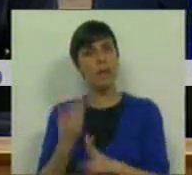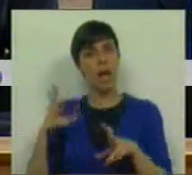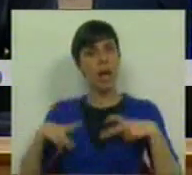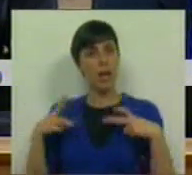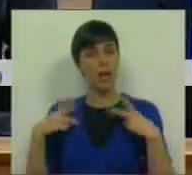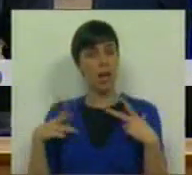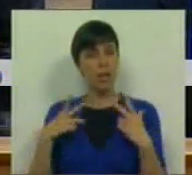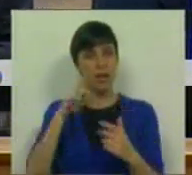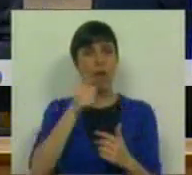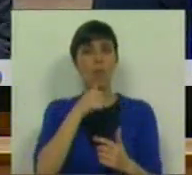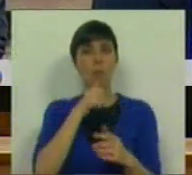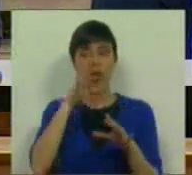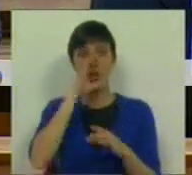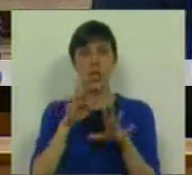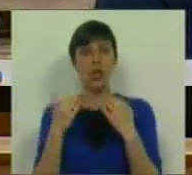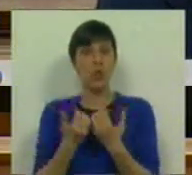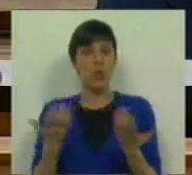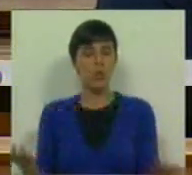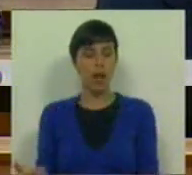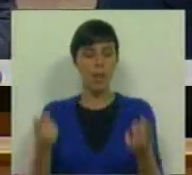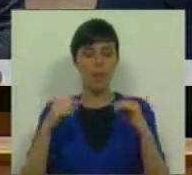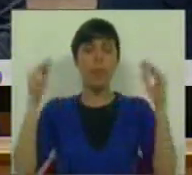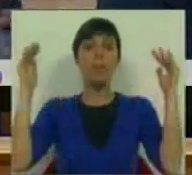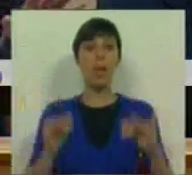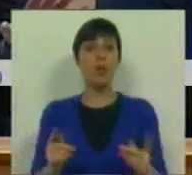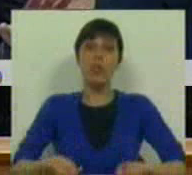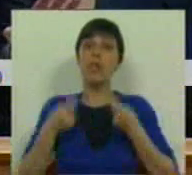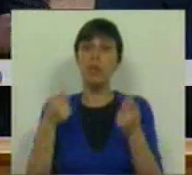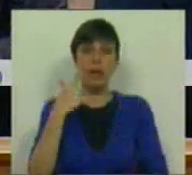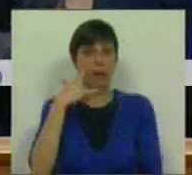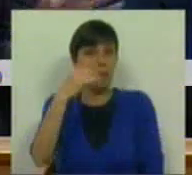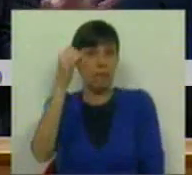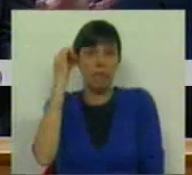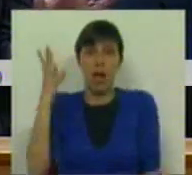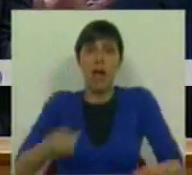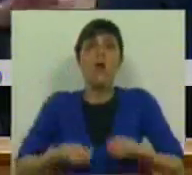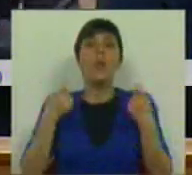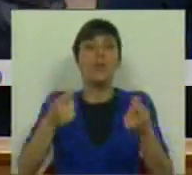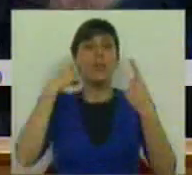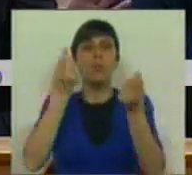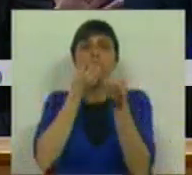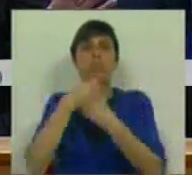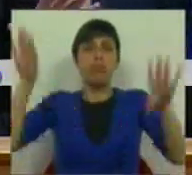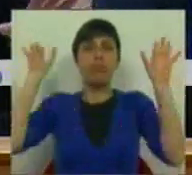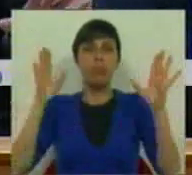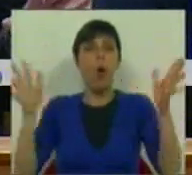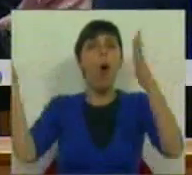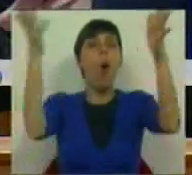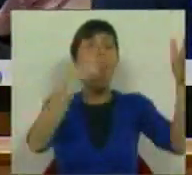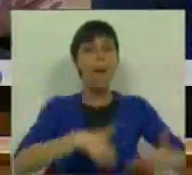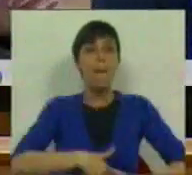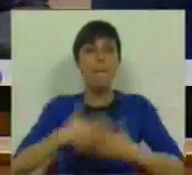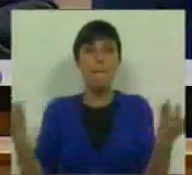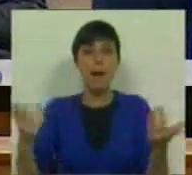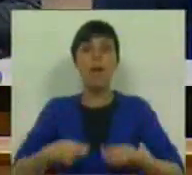riqueza para sustentar o Estado Social. Temos uma queda do investimento nunca vista, aliás, o investimento público desapareceu por parte incerta